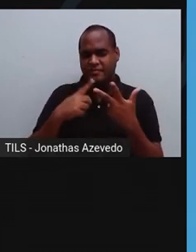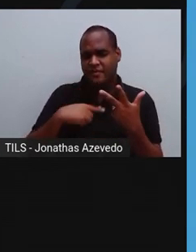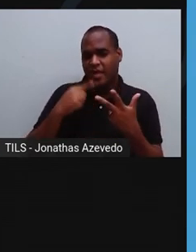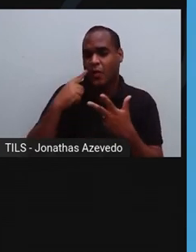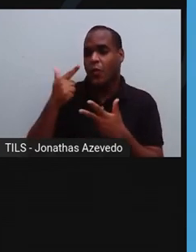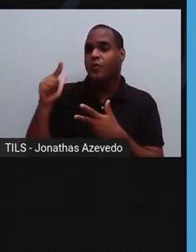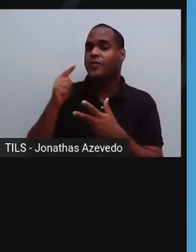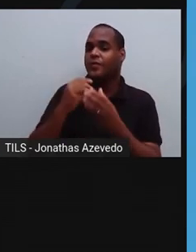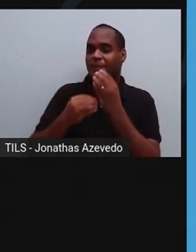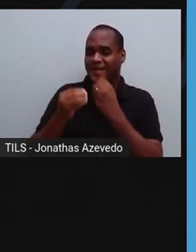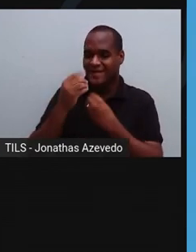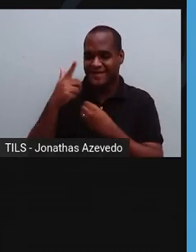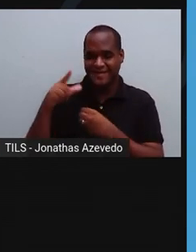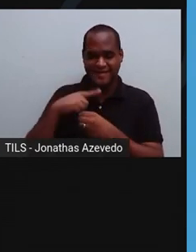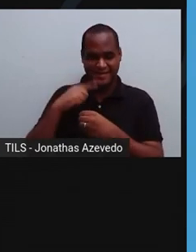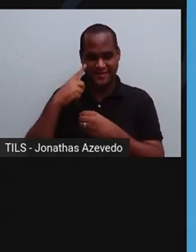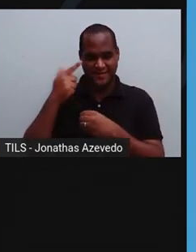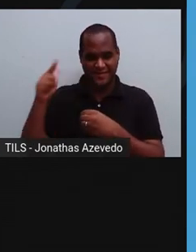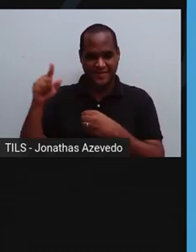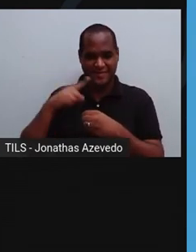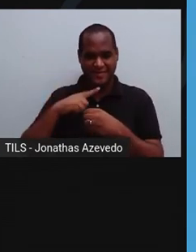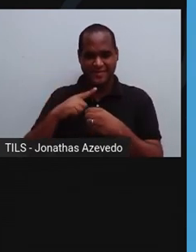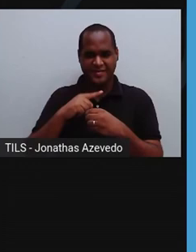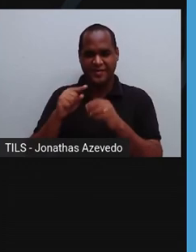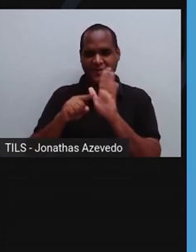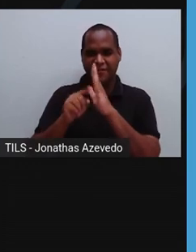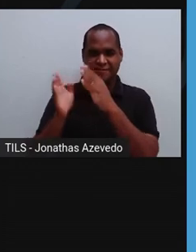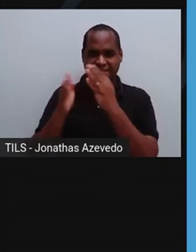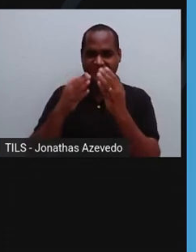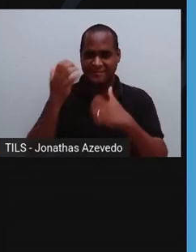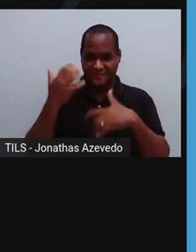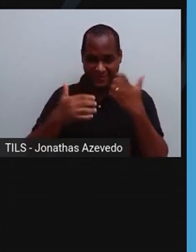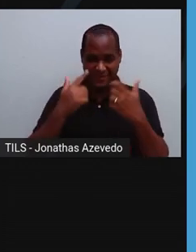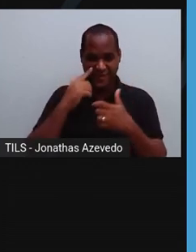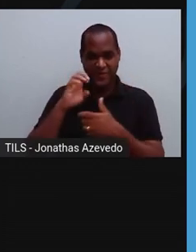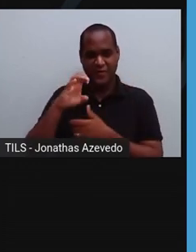gente! E a gente se vê no próximo vídeo do canal Nossa Ecologia.